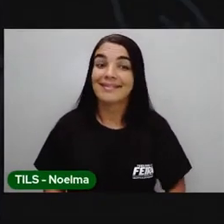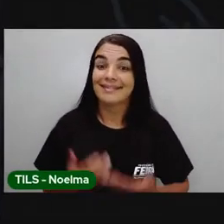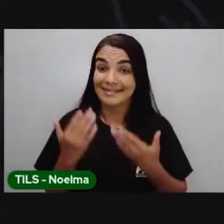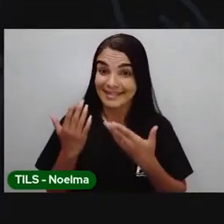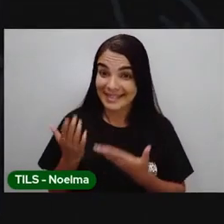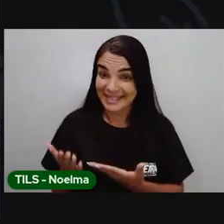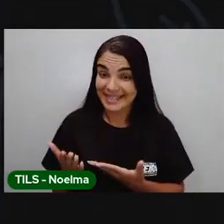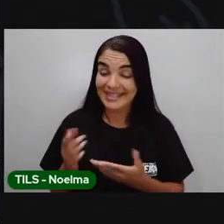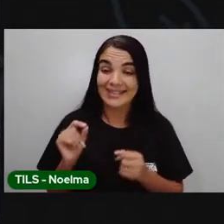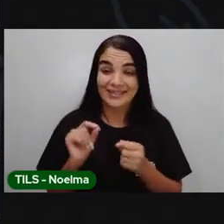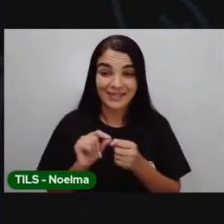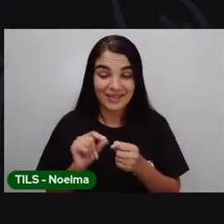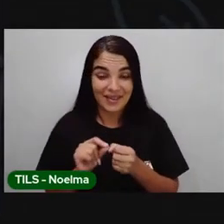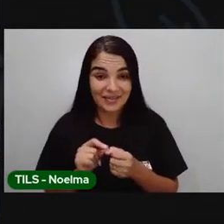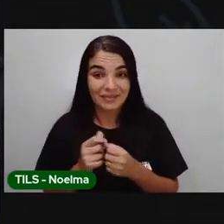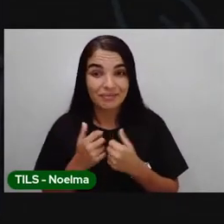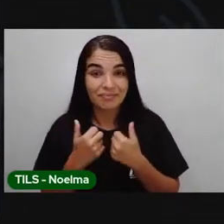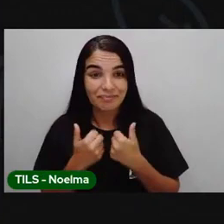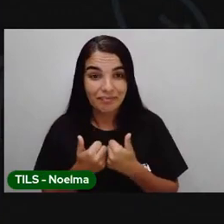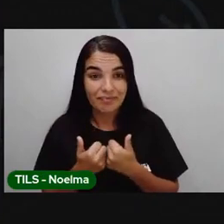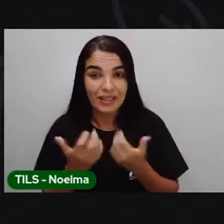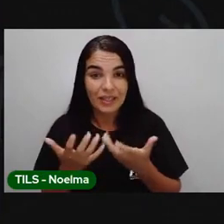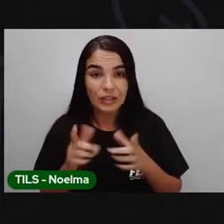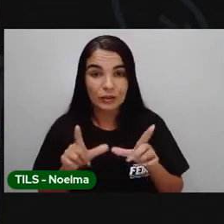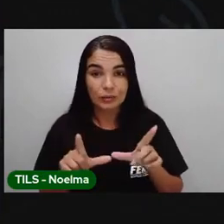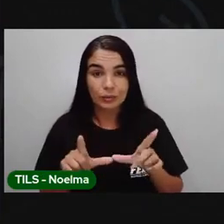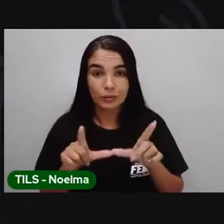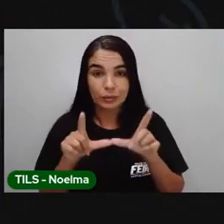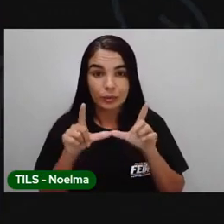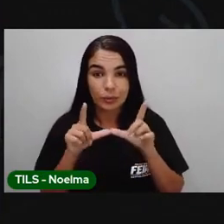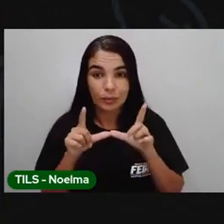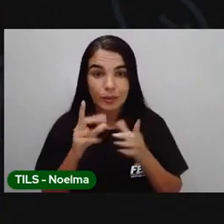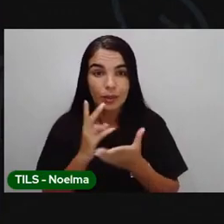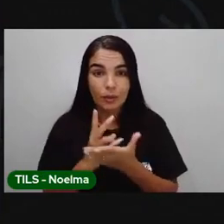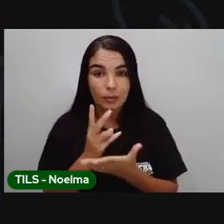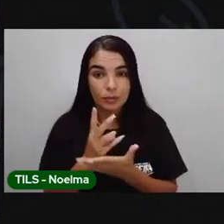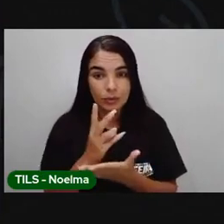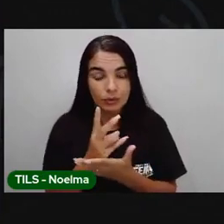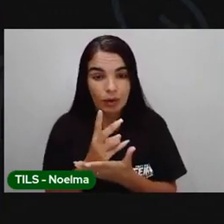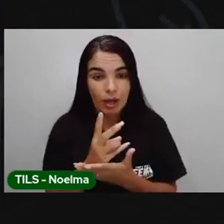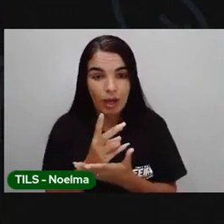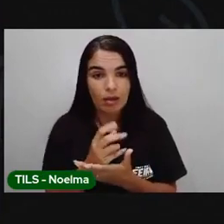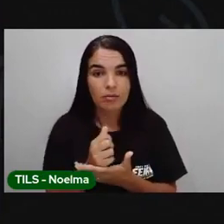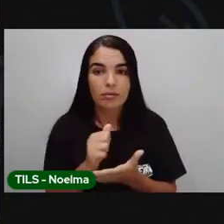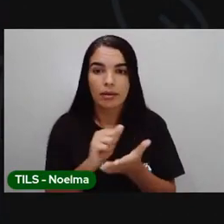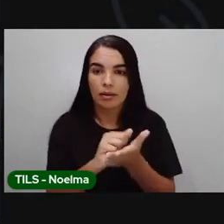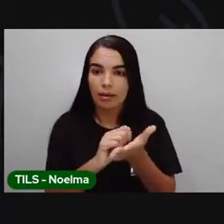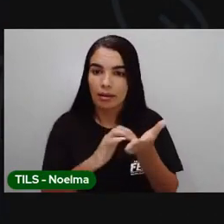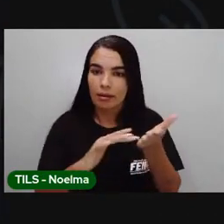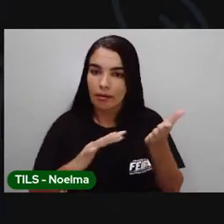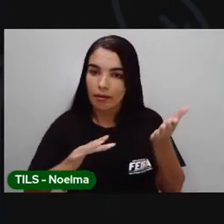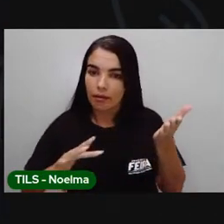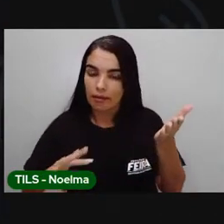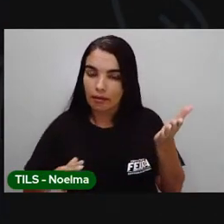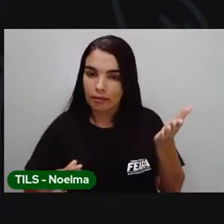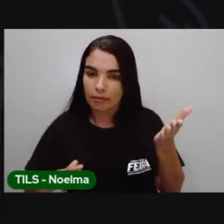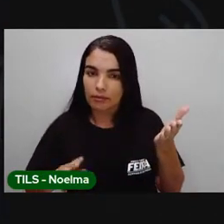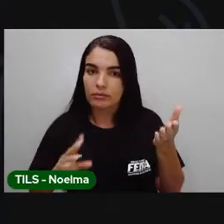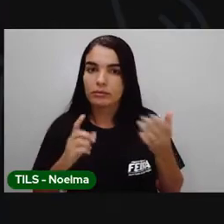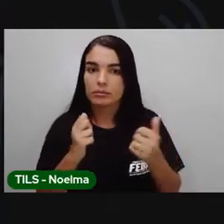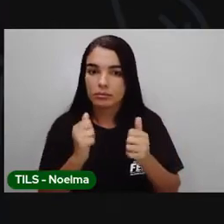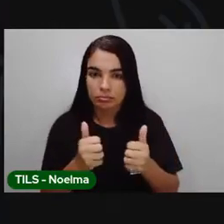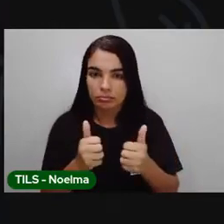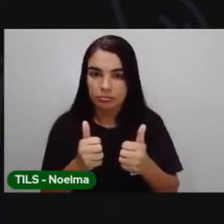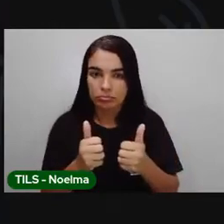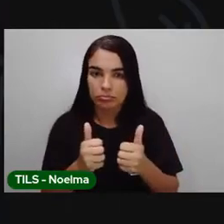Isso. E aí a gente vai para os slides para a gente dar segmento sobre o que vocês deverão fazer, tá?